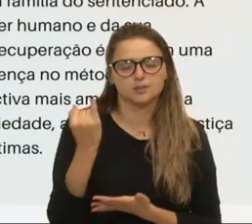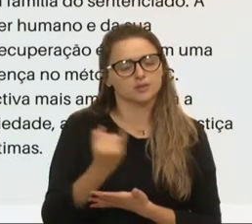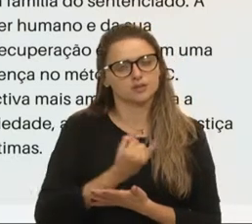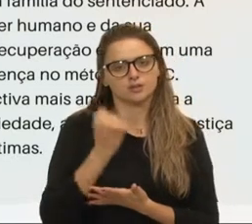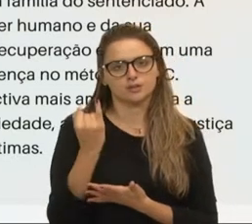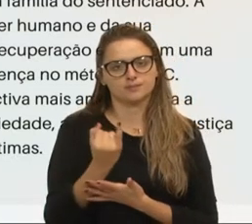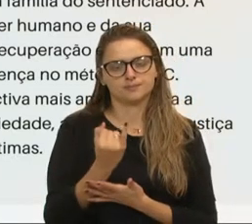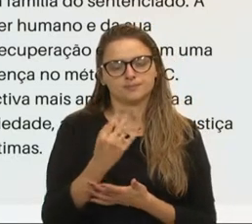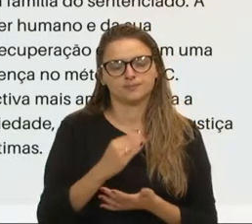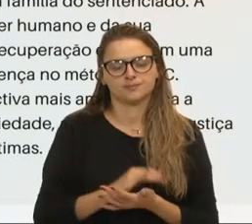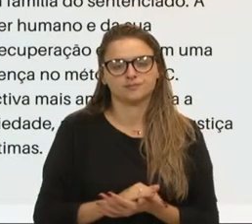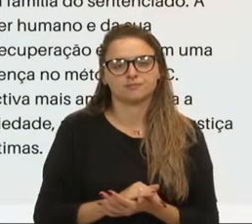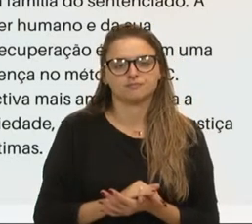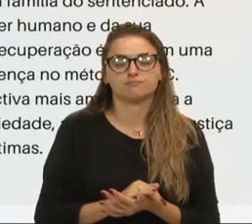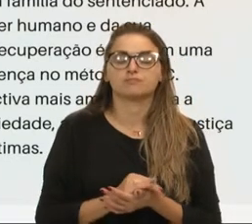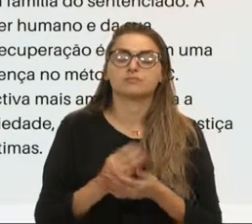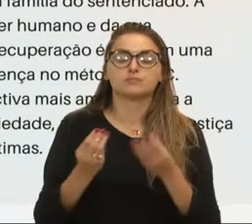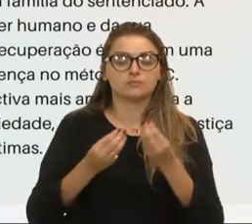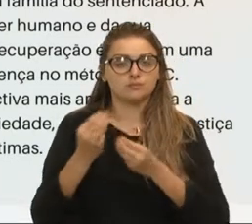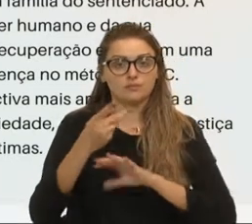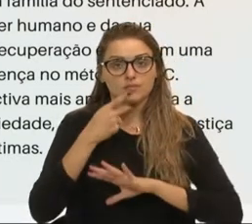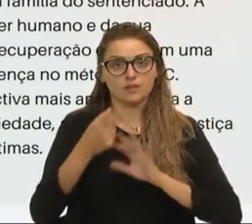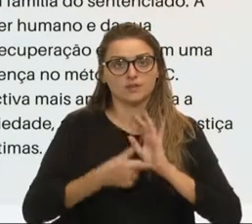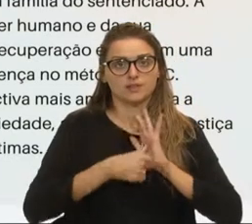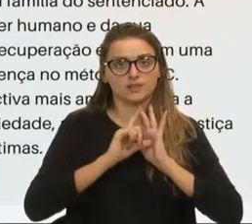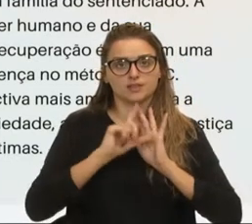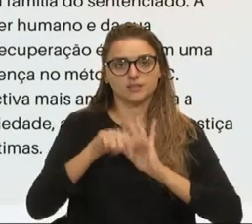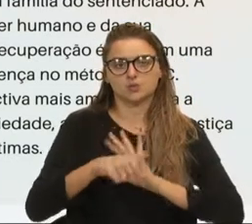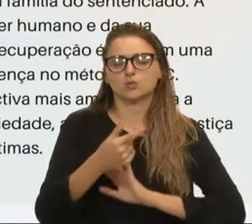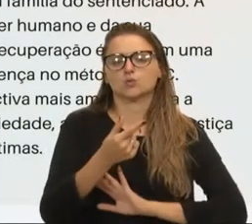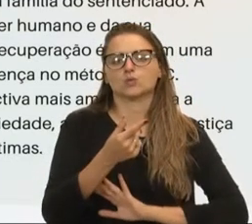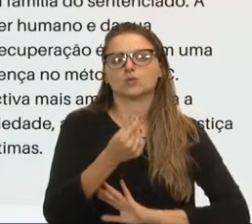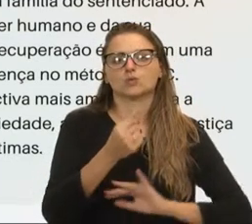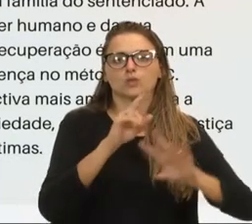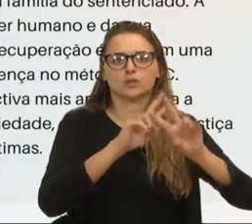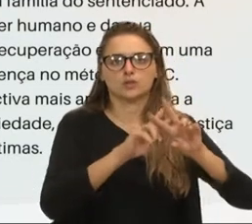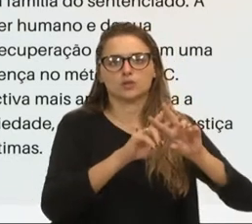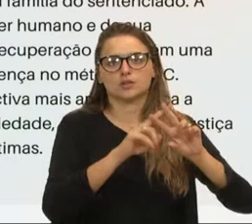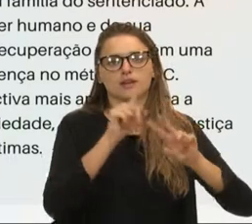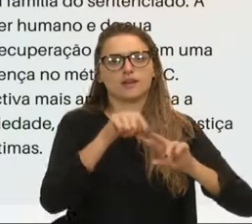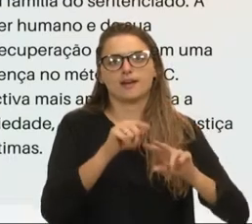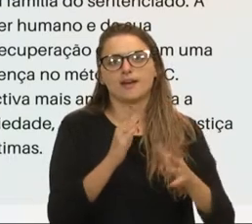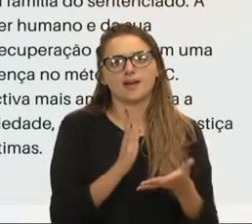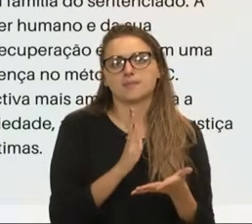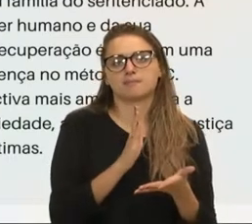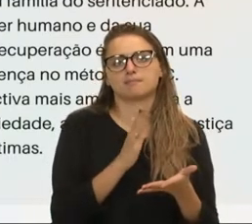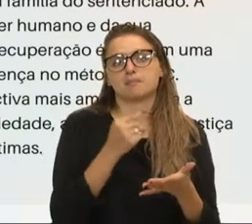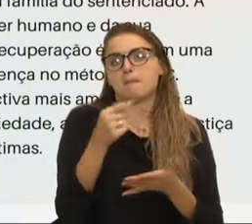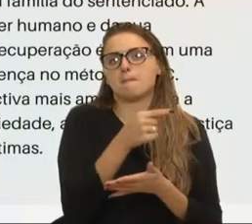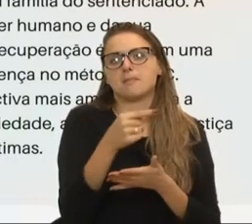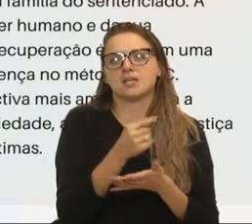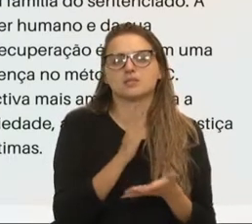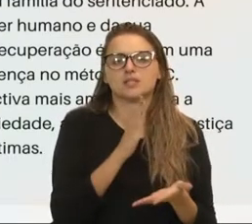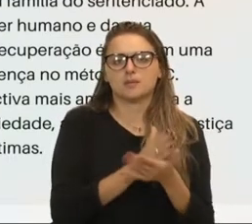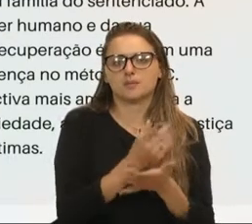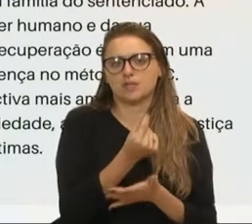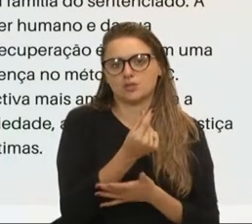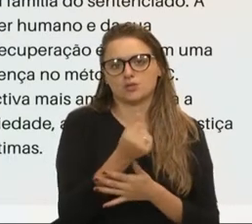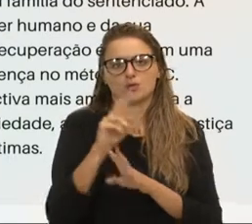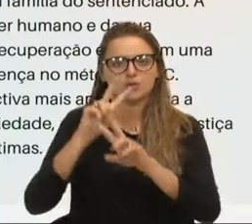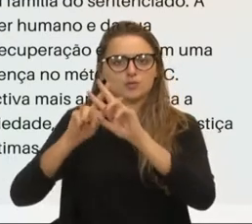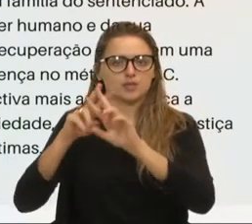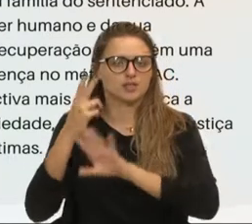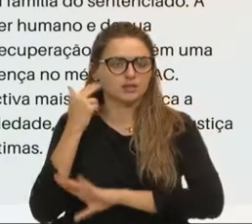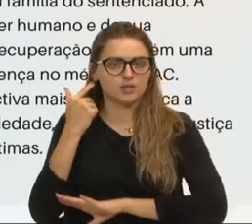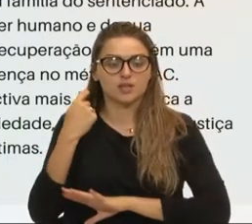E, conforme foi dito aqui, o sistema custa um terço do sistema tradicional. Então, não tem por que